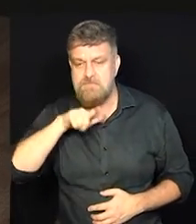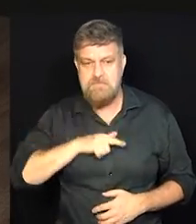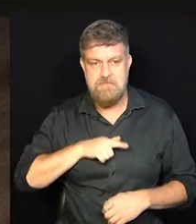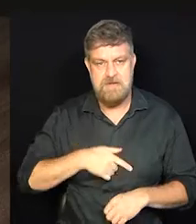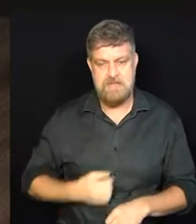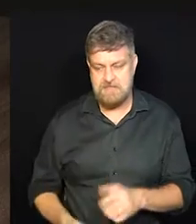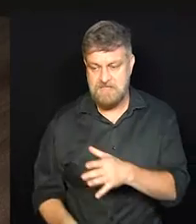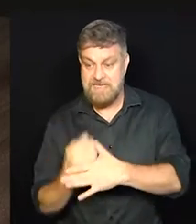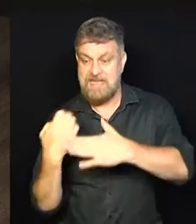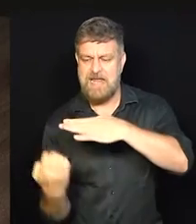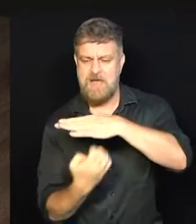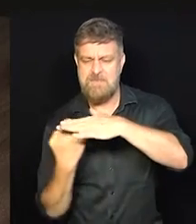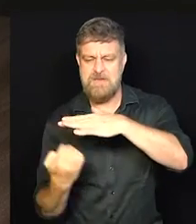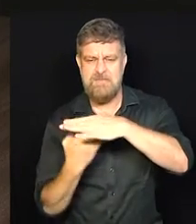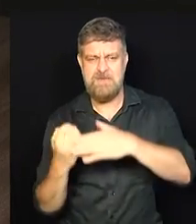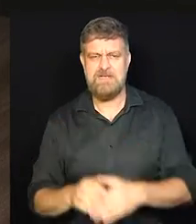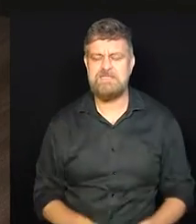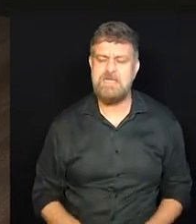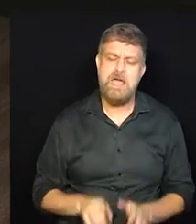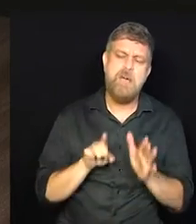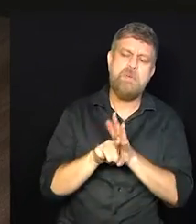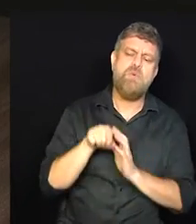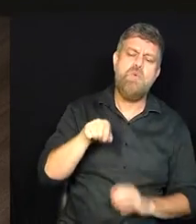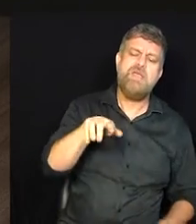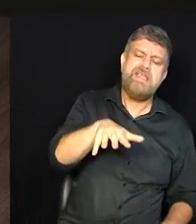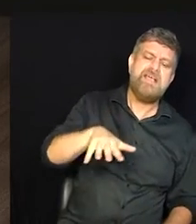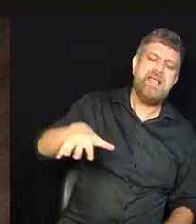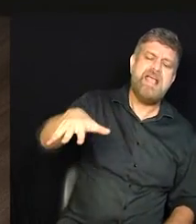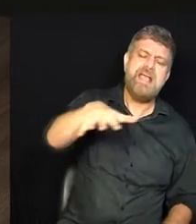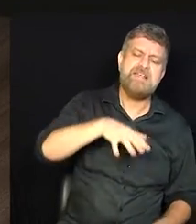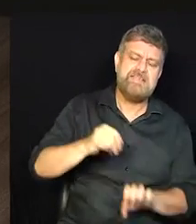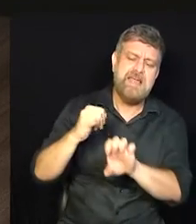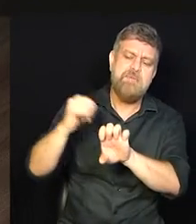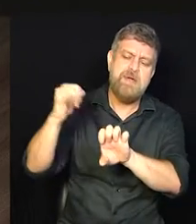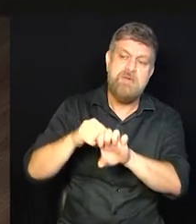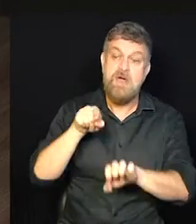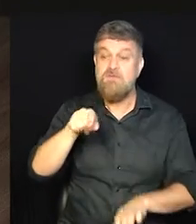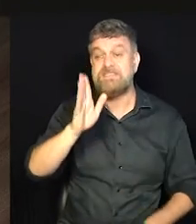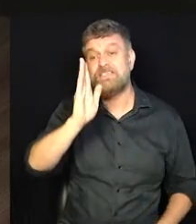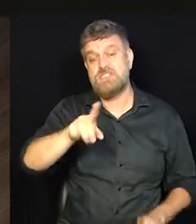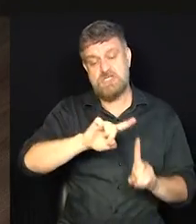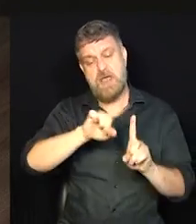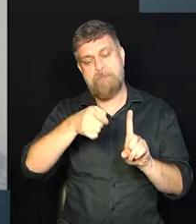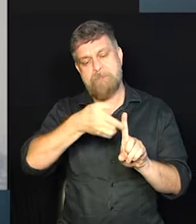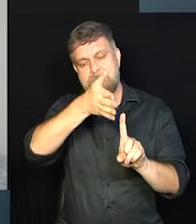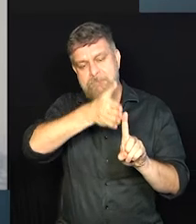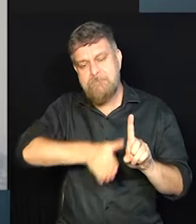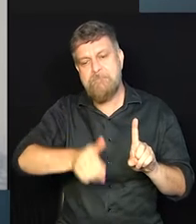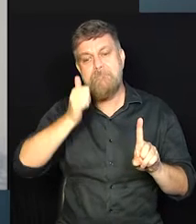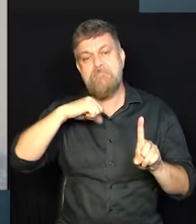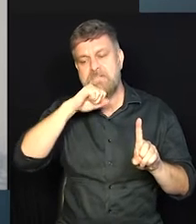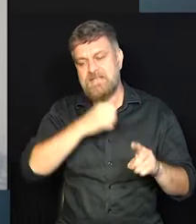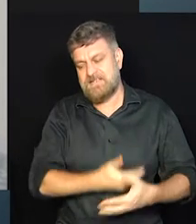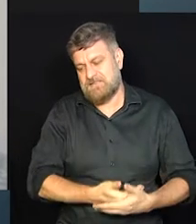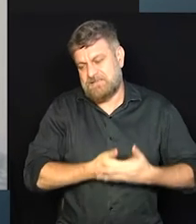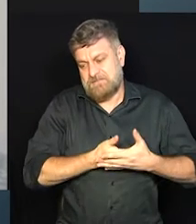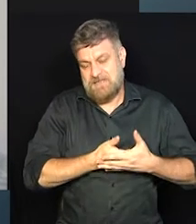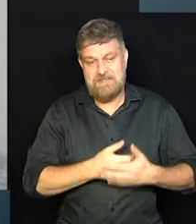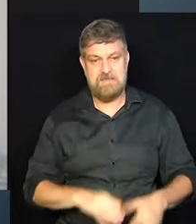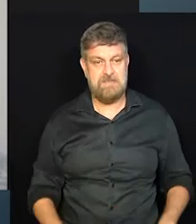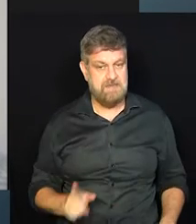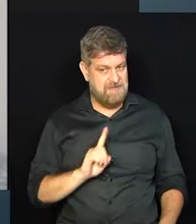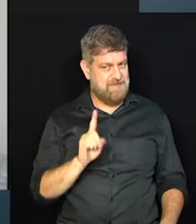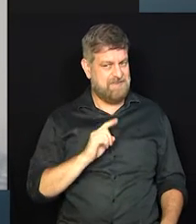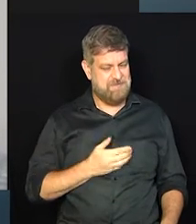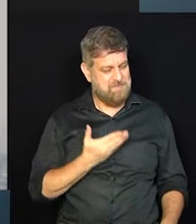empreendedor. Conta para mim, o que é esse mundo empreendedor pós-maternidade? Então, não é uma